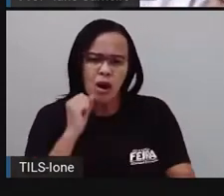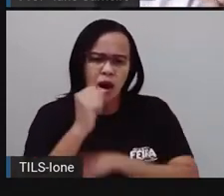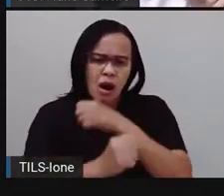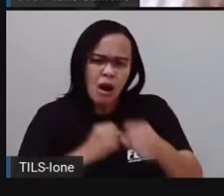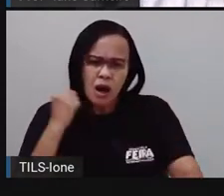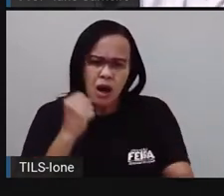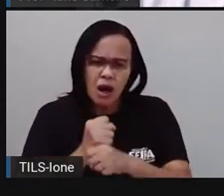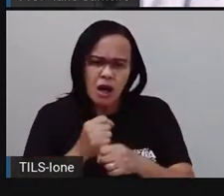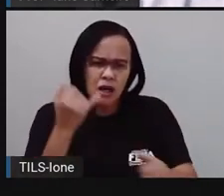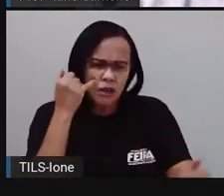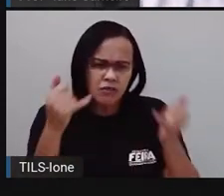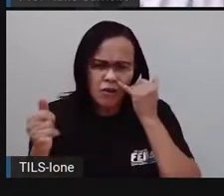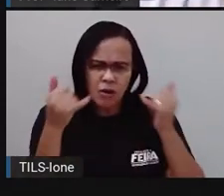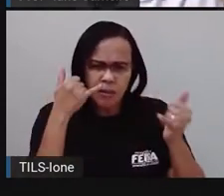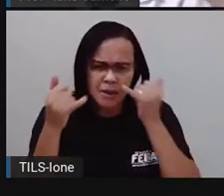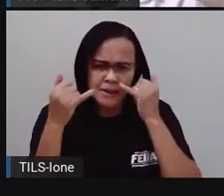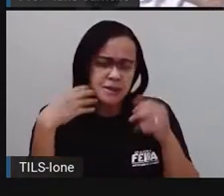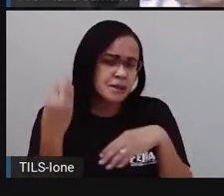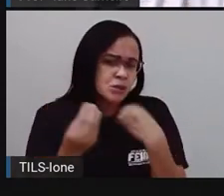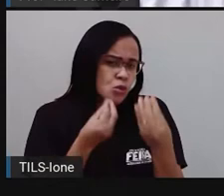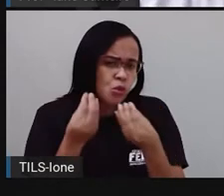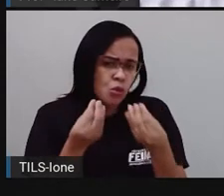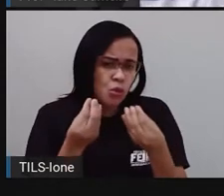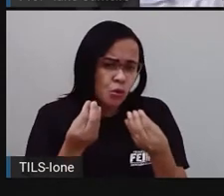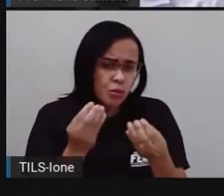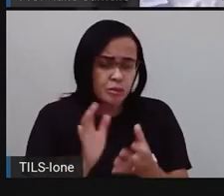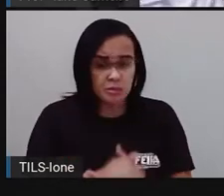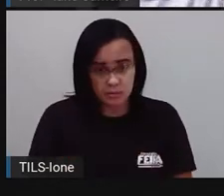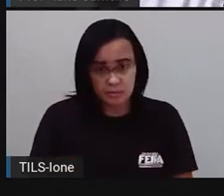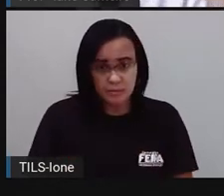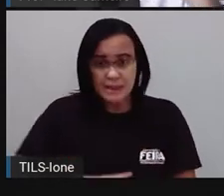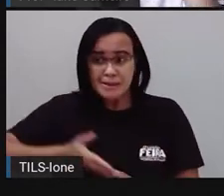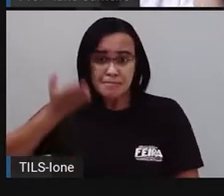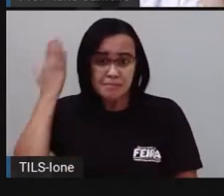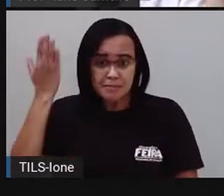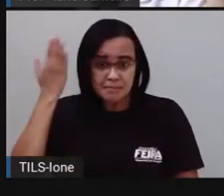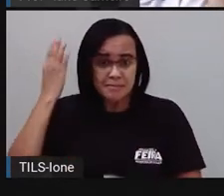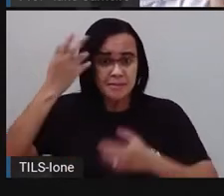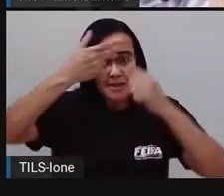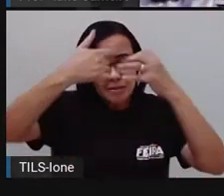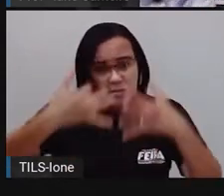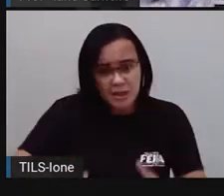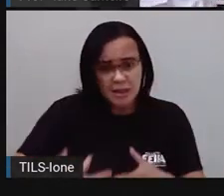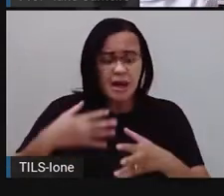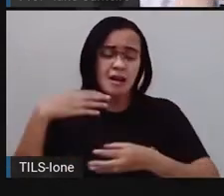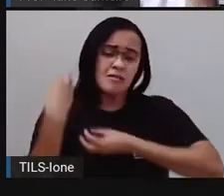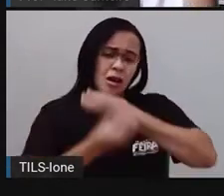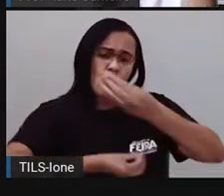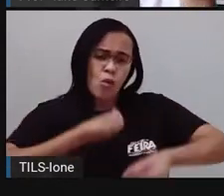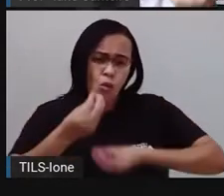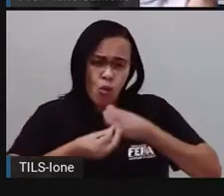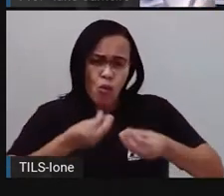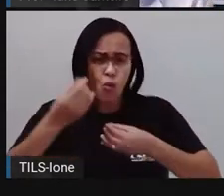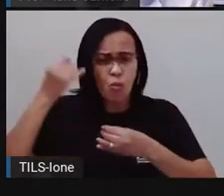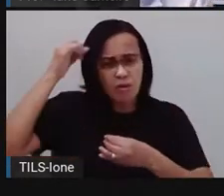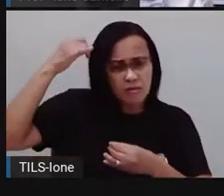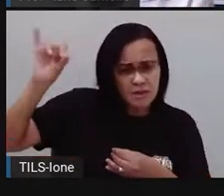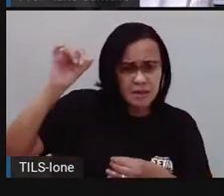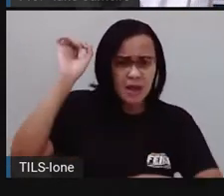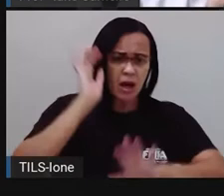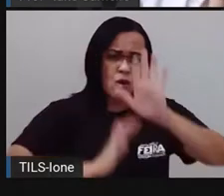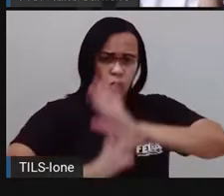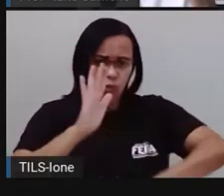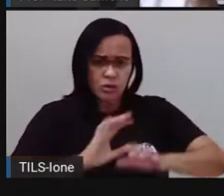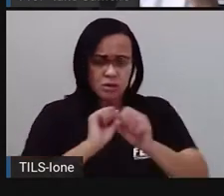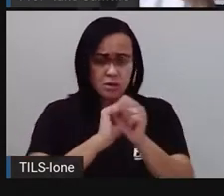informação, né? Lá falava de certo tratamento. Então, você vai ver qual foi o ano em que foi feita aquela matéria.